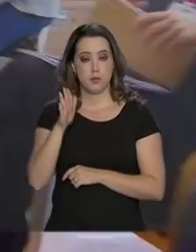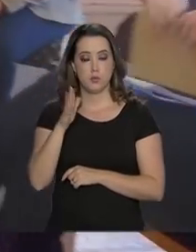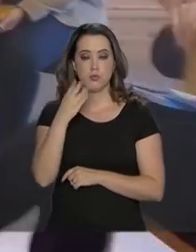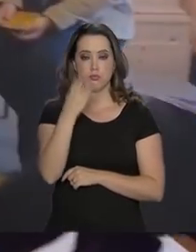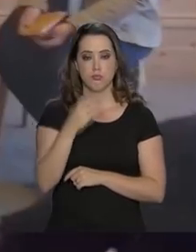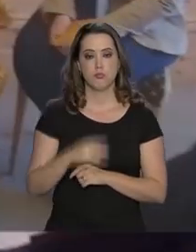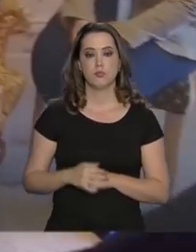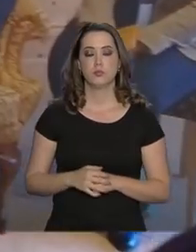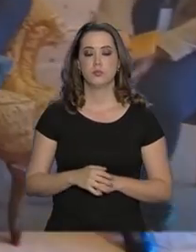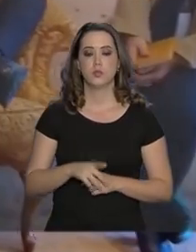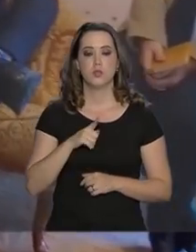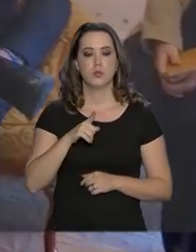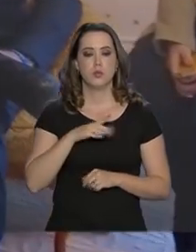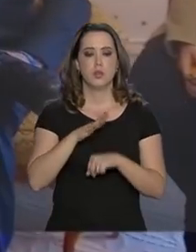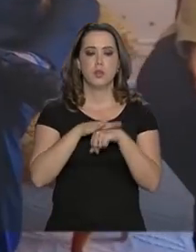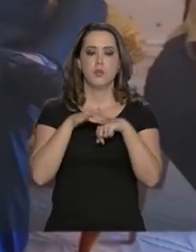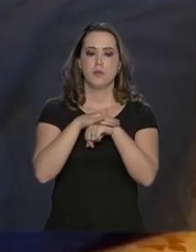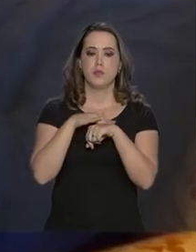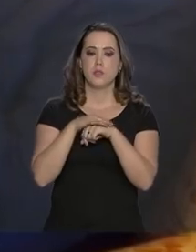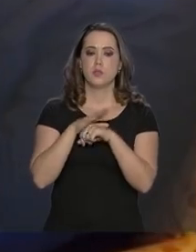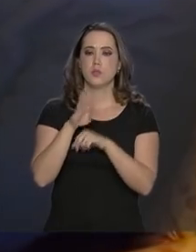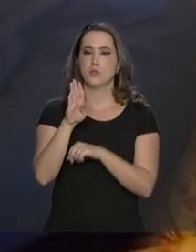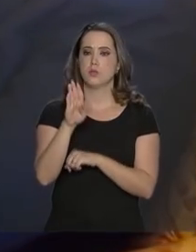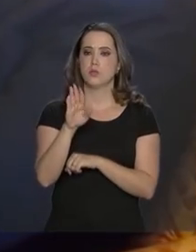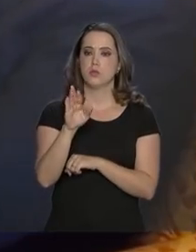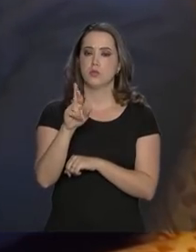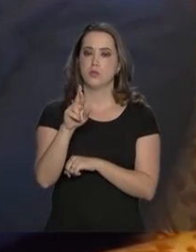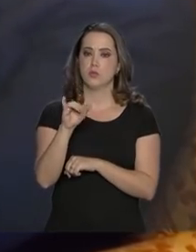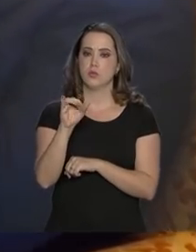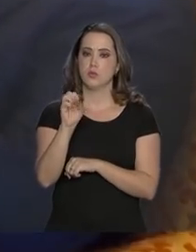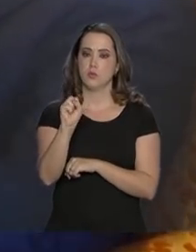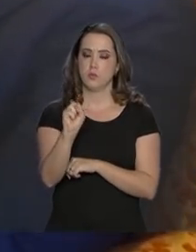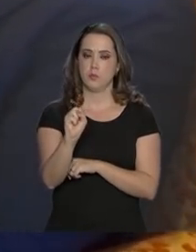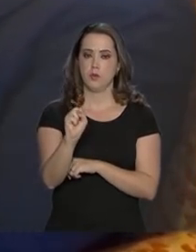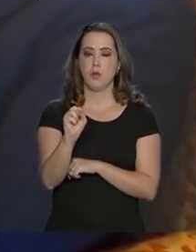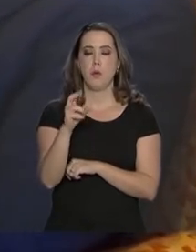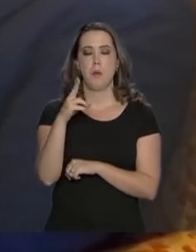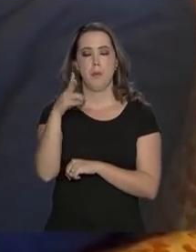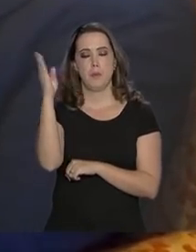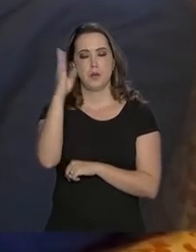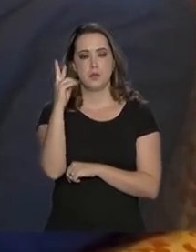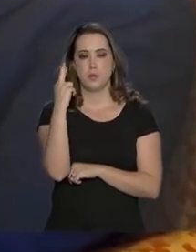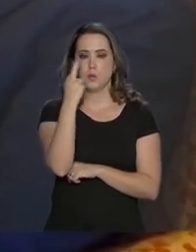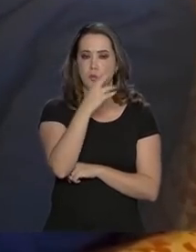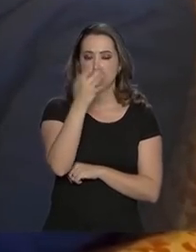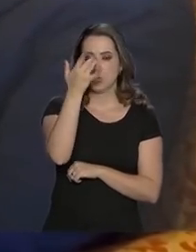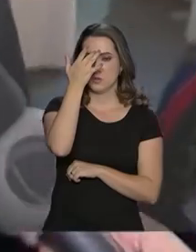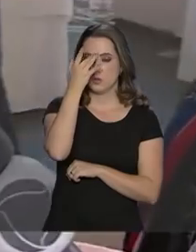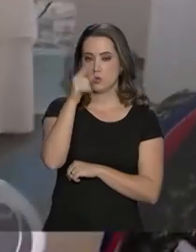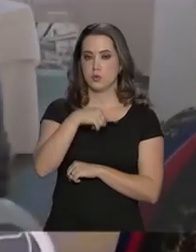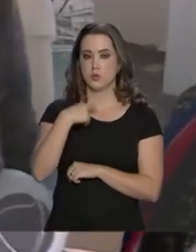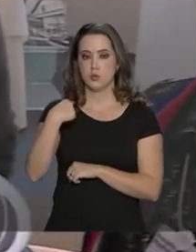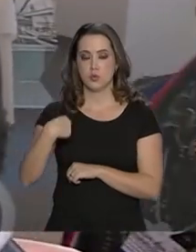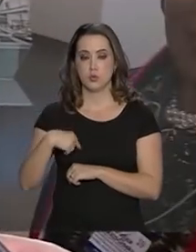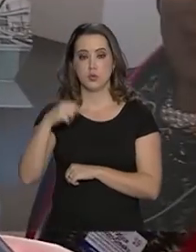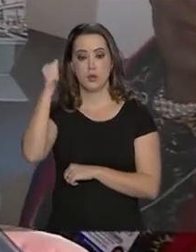Sírio Ramaphosa, com quem conversou sobre o BRICS, que reúne Brasil, Rússia, Índia, China e África do Sul.